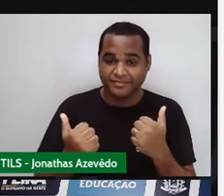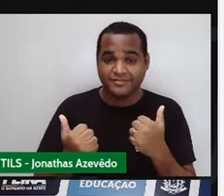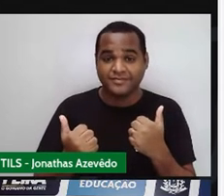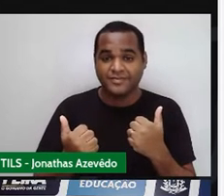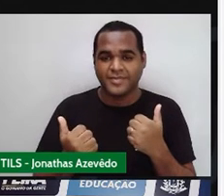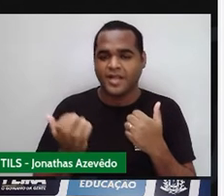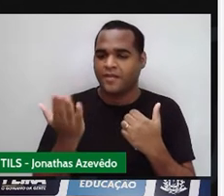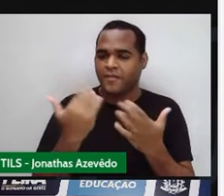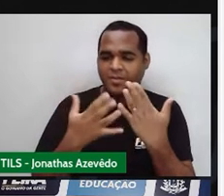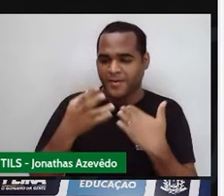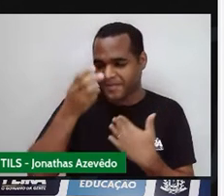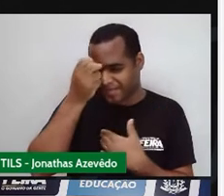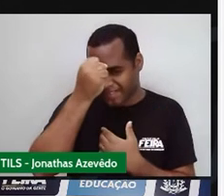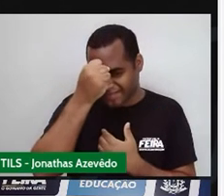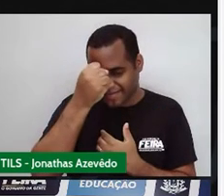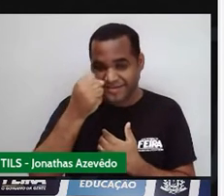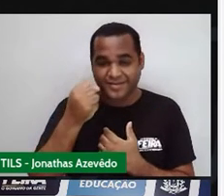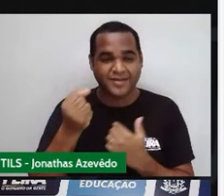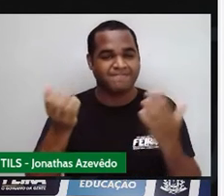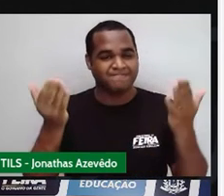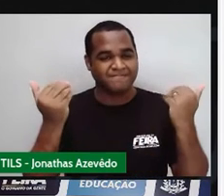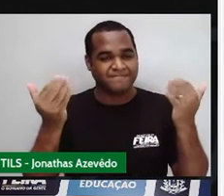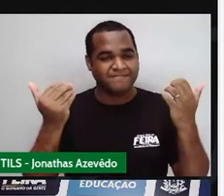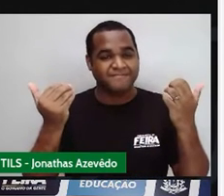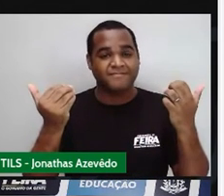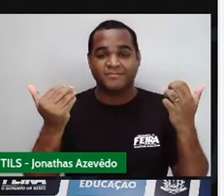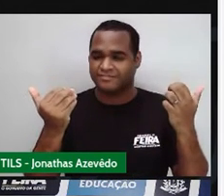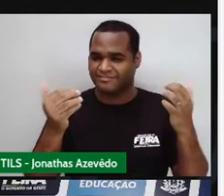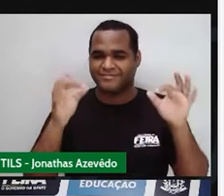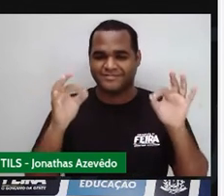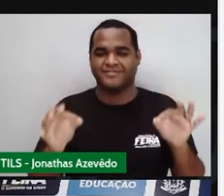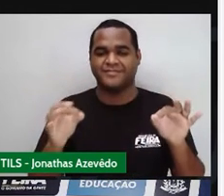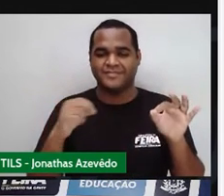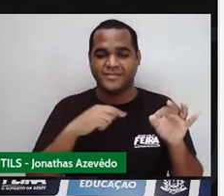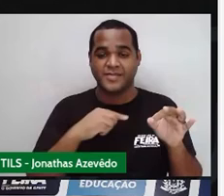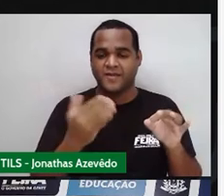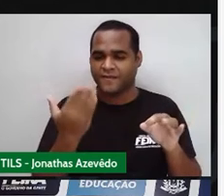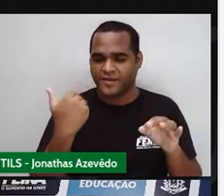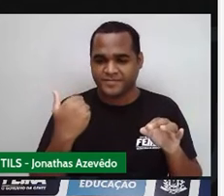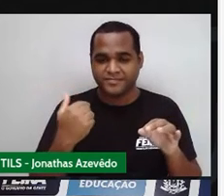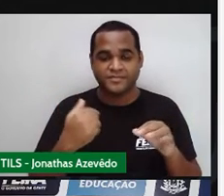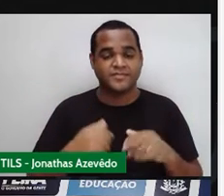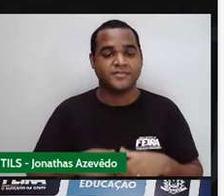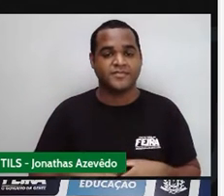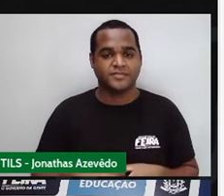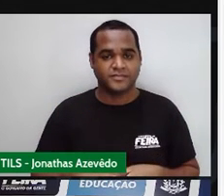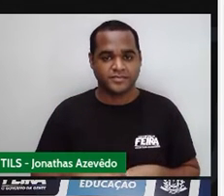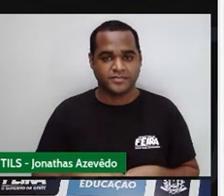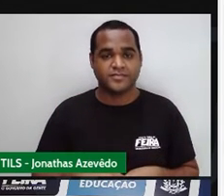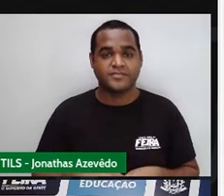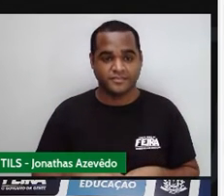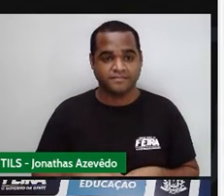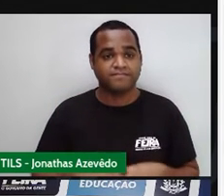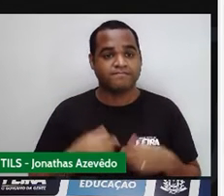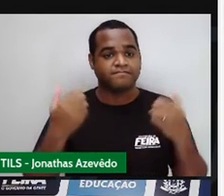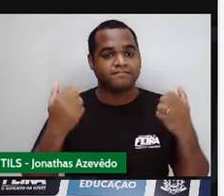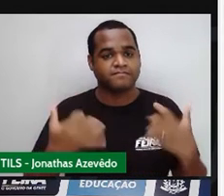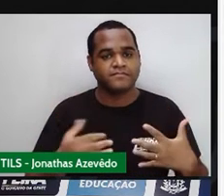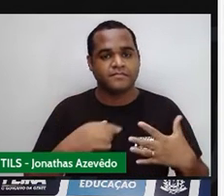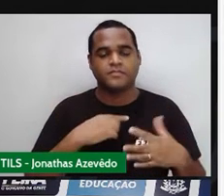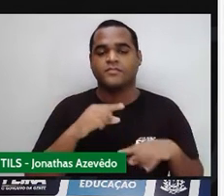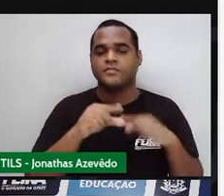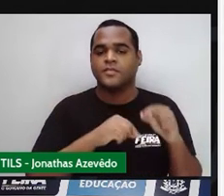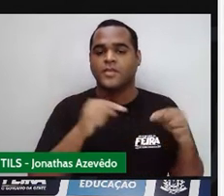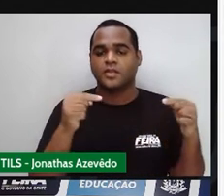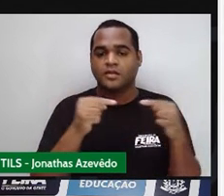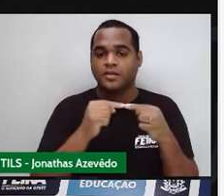Partiu aprender? Vem! É isso mesmo. Então, vamos lá. O primeiro passo aqui diz assim, ó, escolhendo